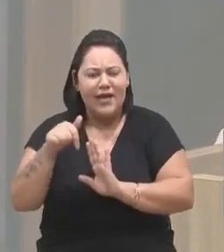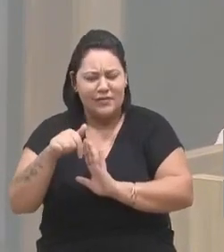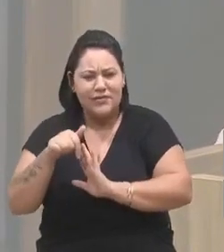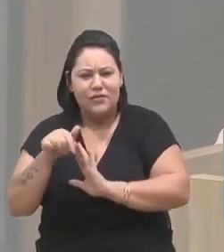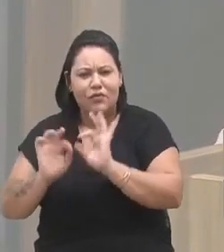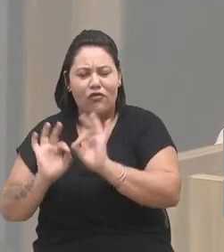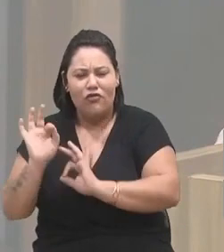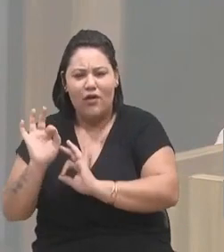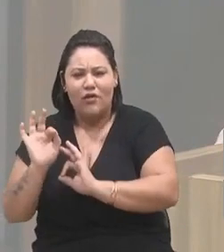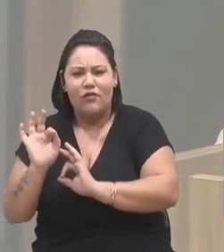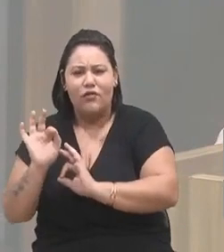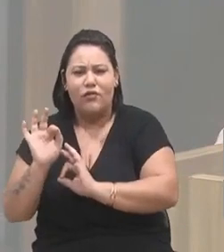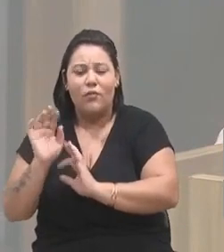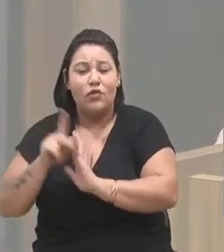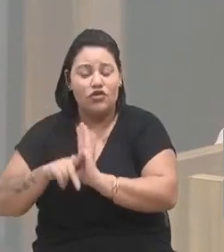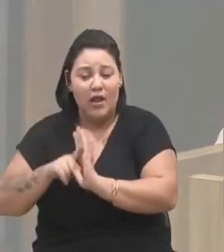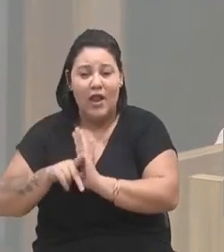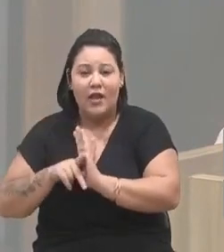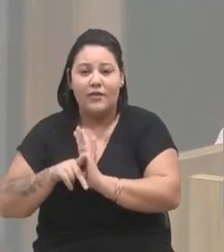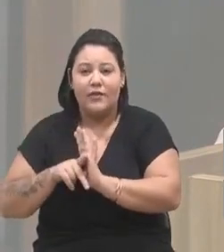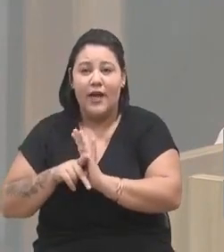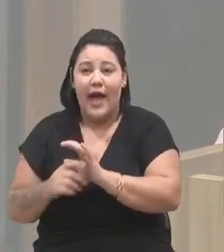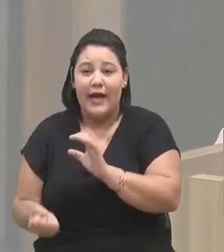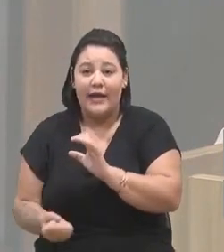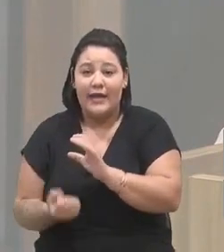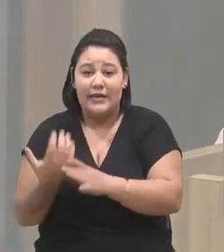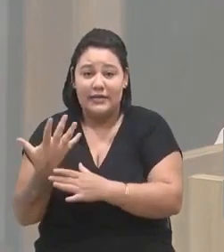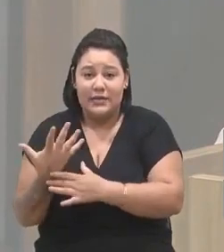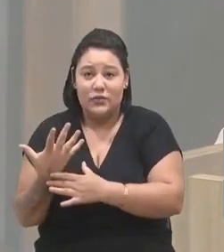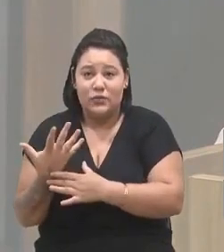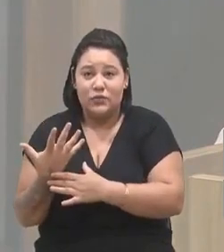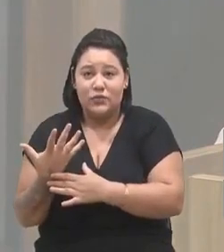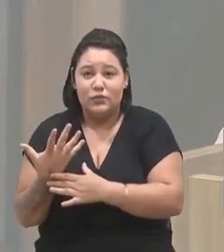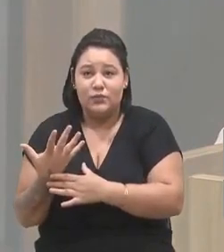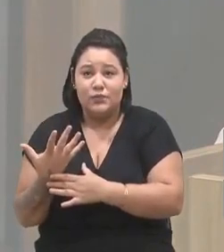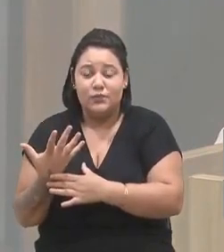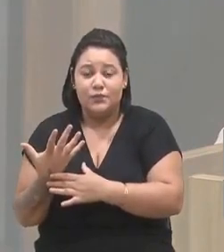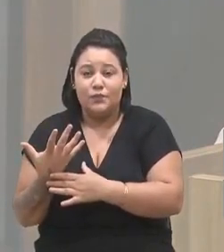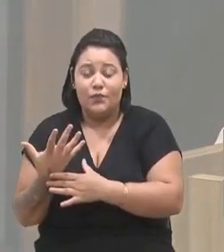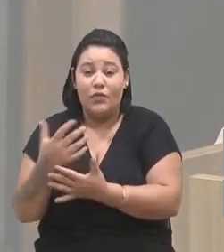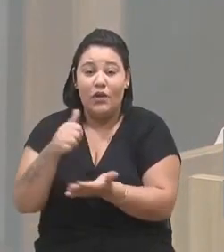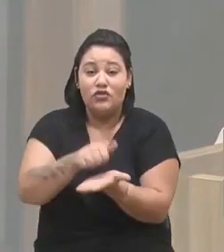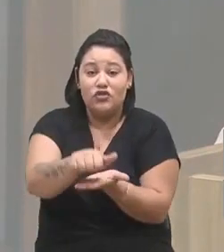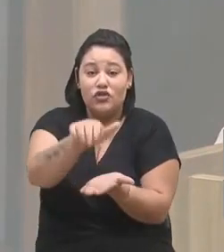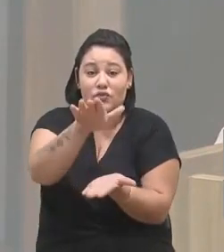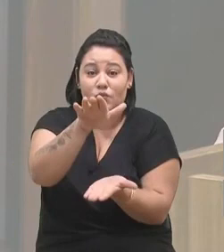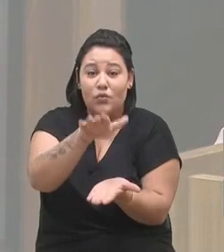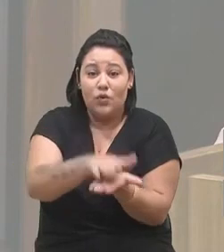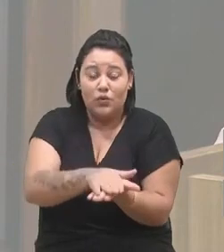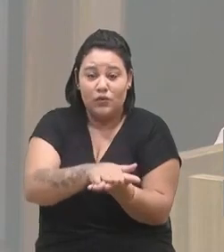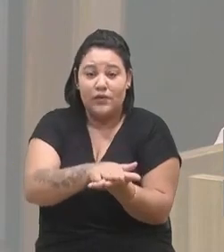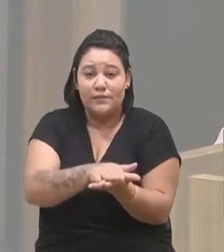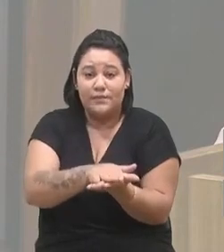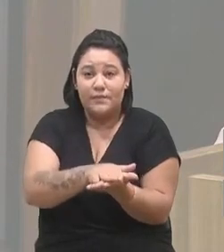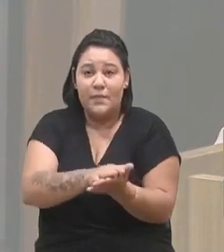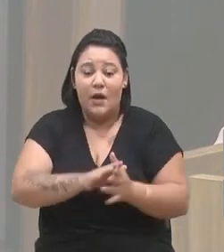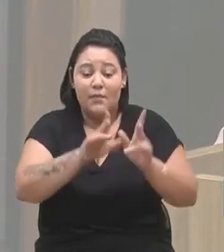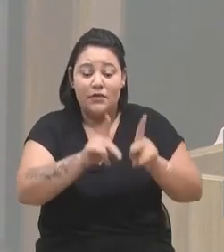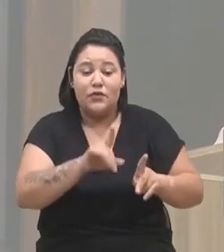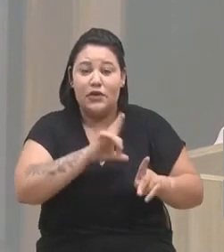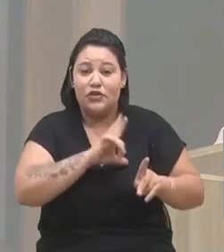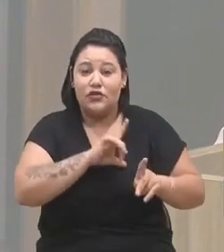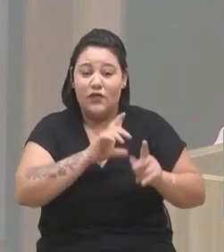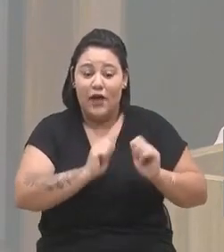sobre a criação de sanção de multa a quem for flagrado portando, transportando ou